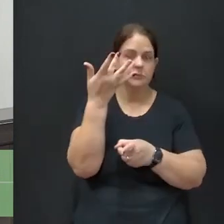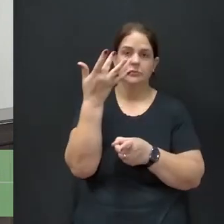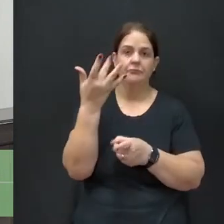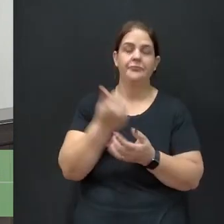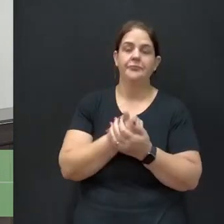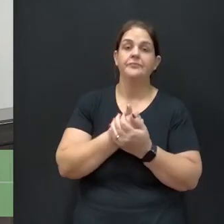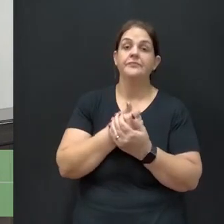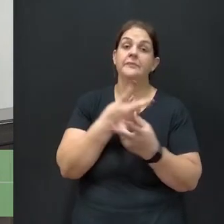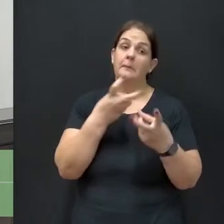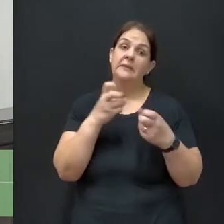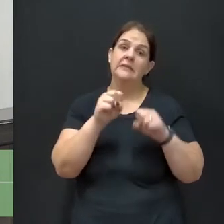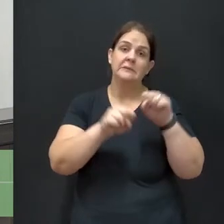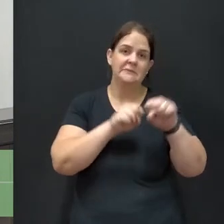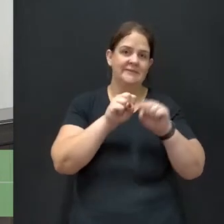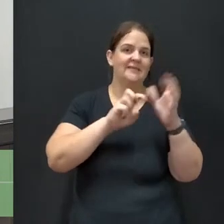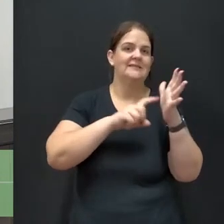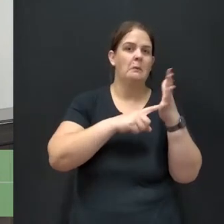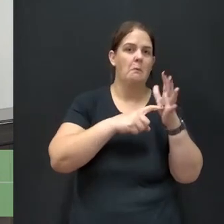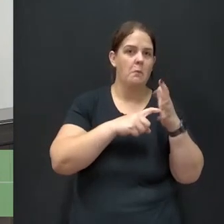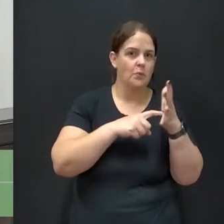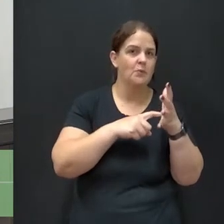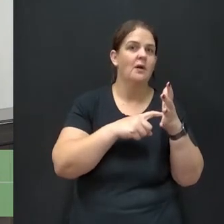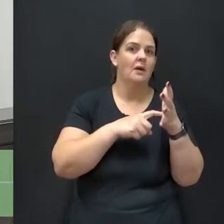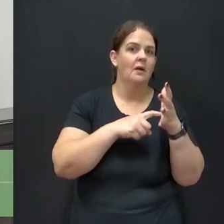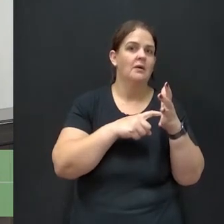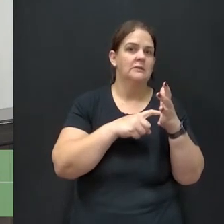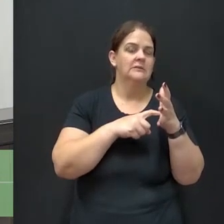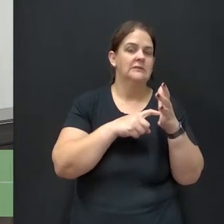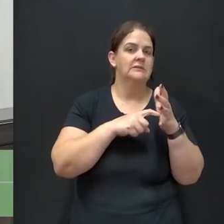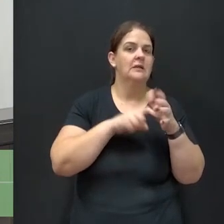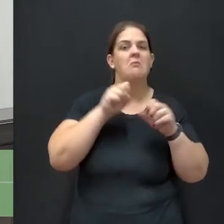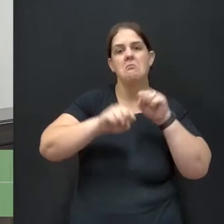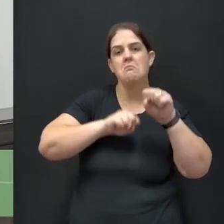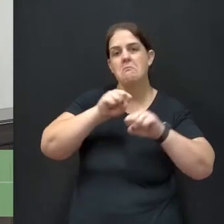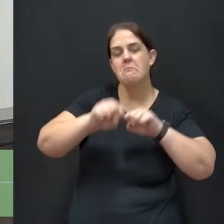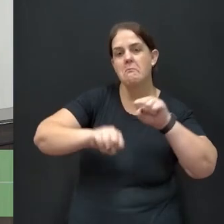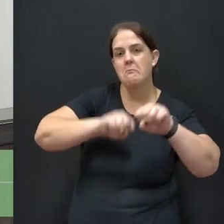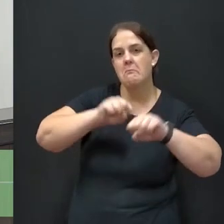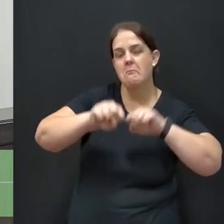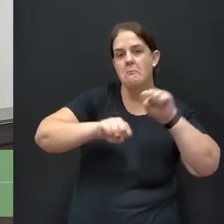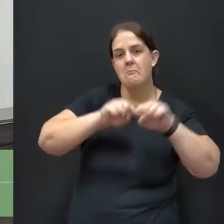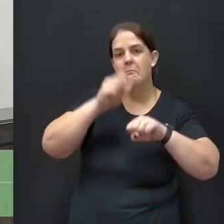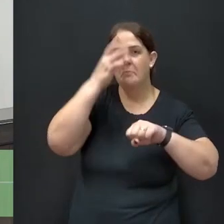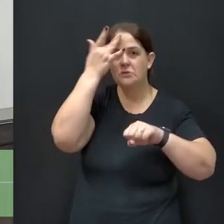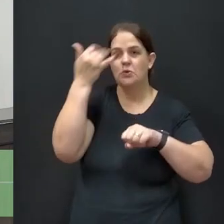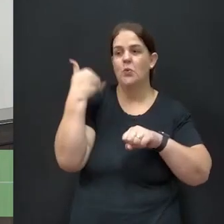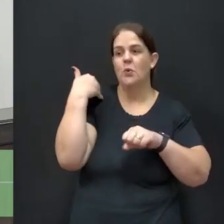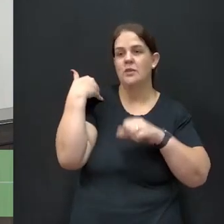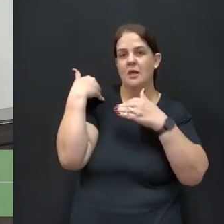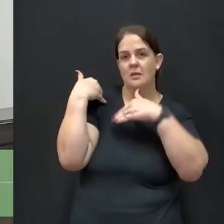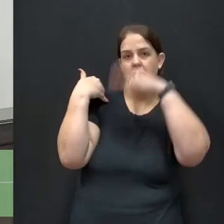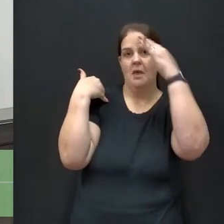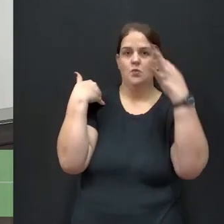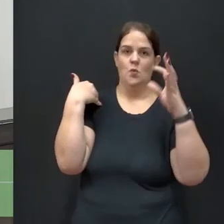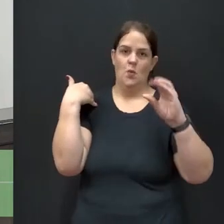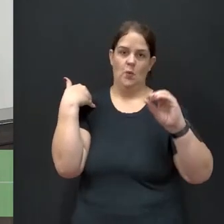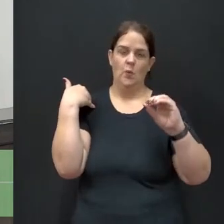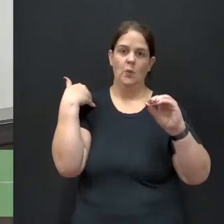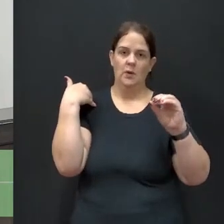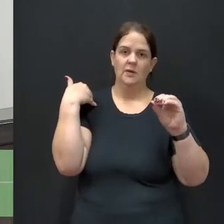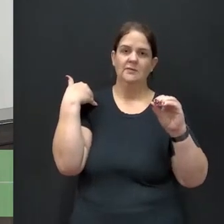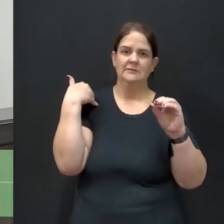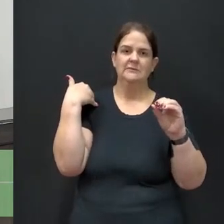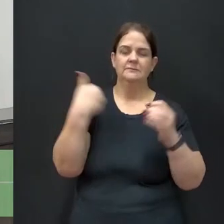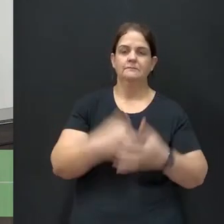que essas bicicletas motorizadas são pilotadas por pessoas normalmente de meia idade para frente, e isso patinete pela